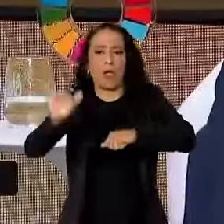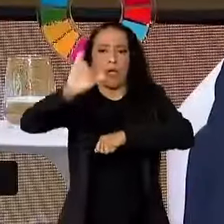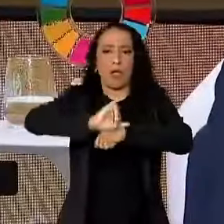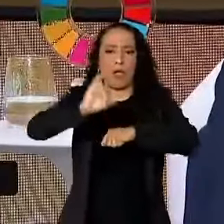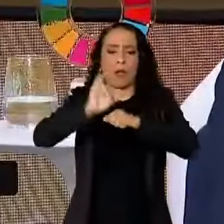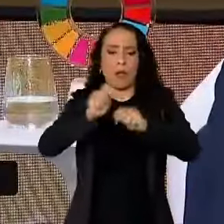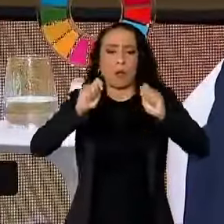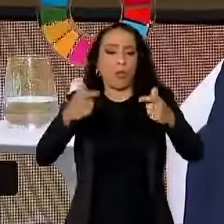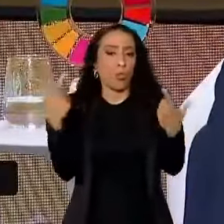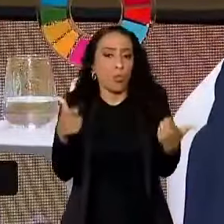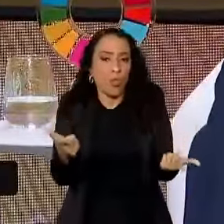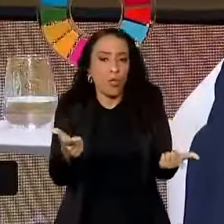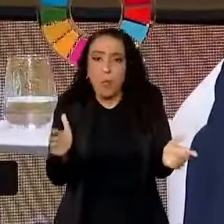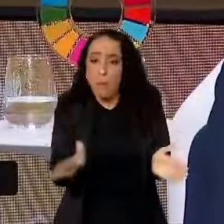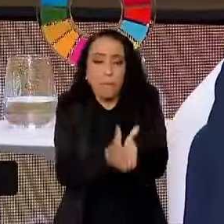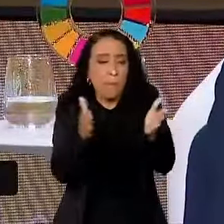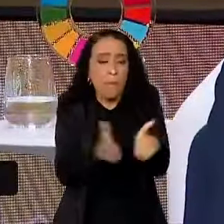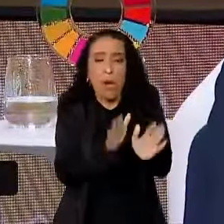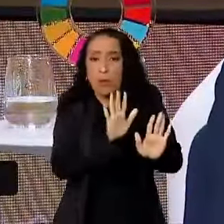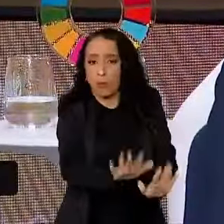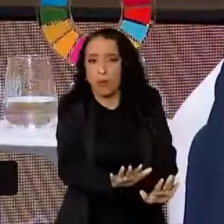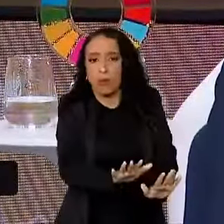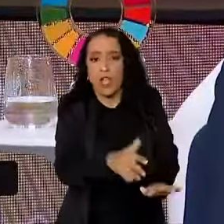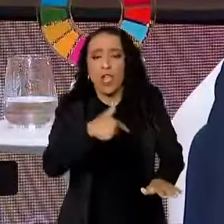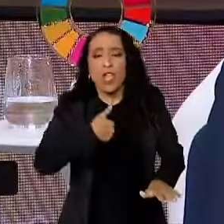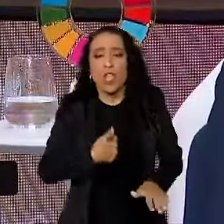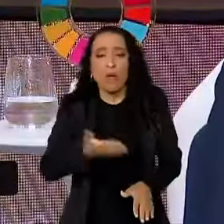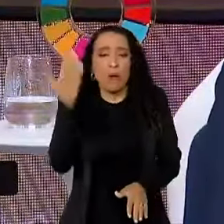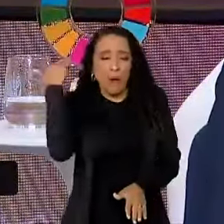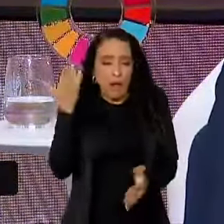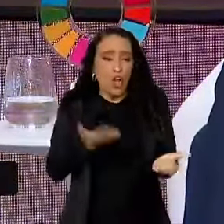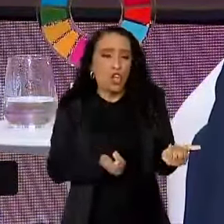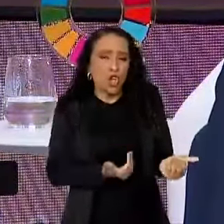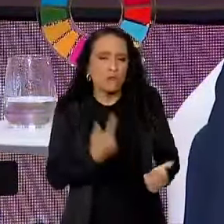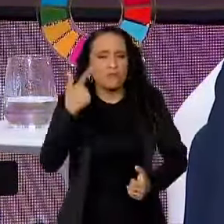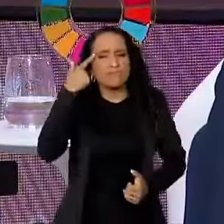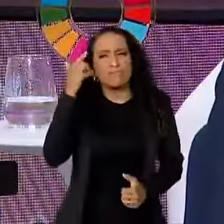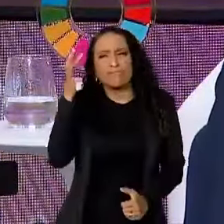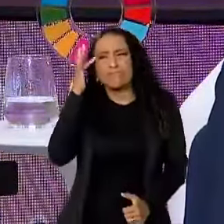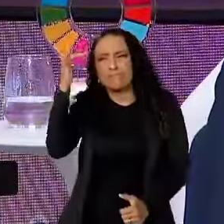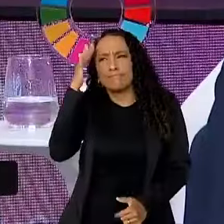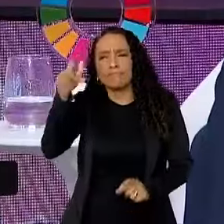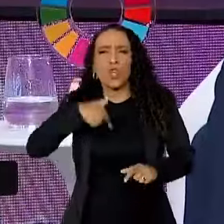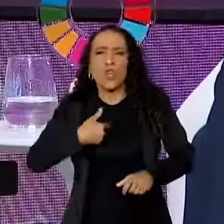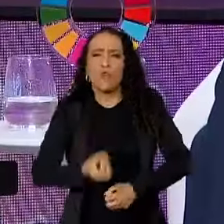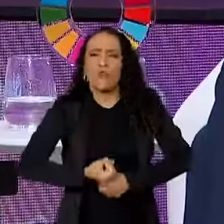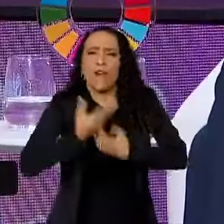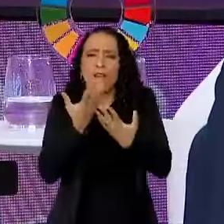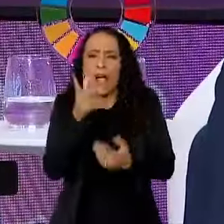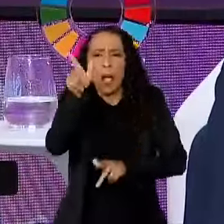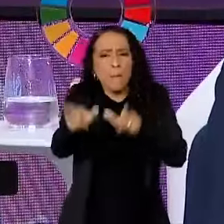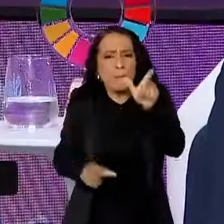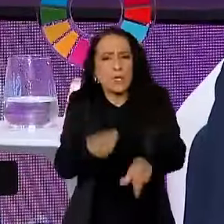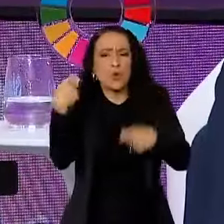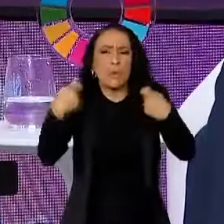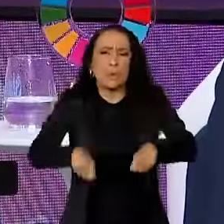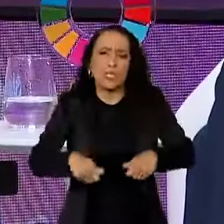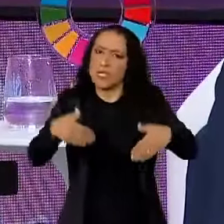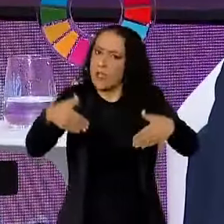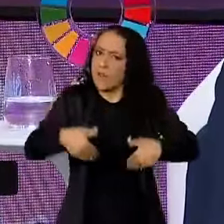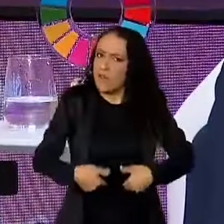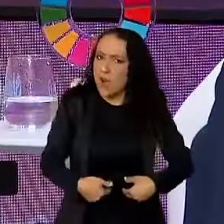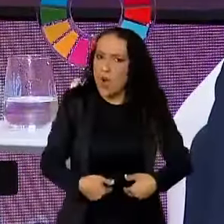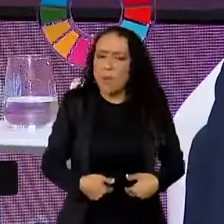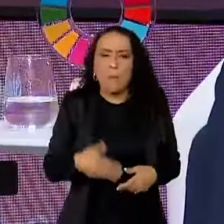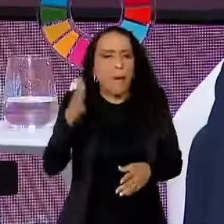O pobre é pobre. E eu, quando era mais jovem, eu imaginava, eu dizia assim, as pessoas têm que passar fome